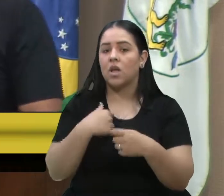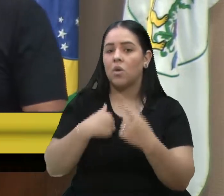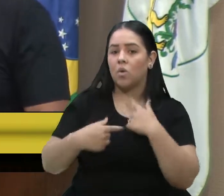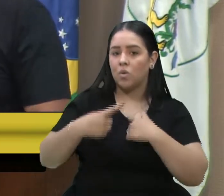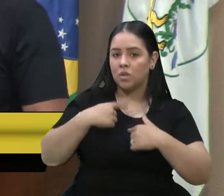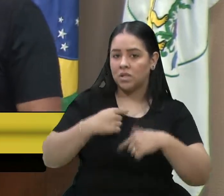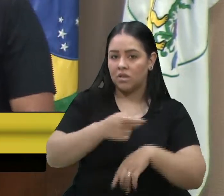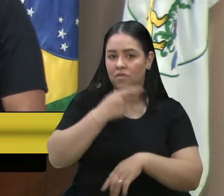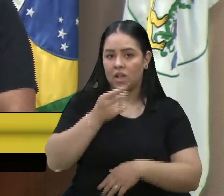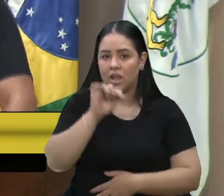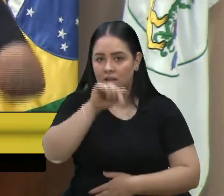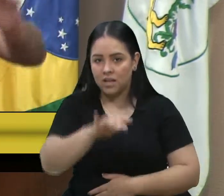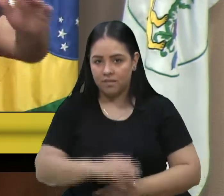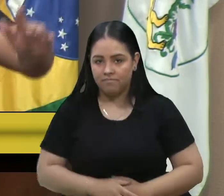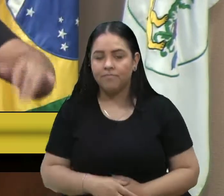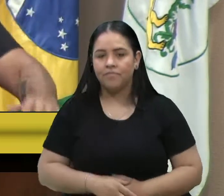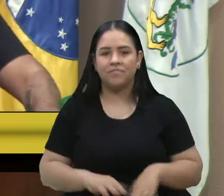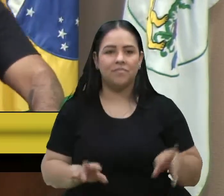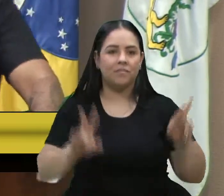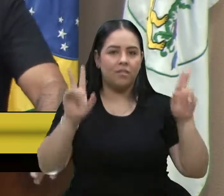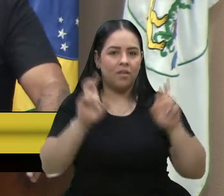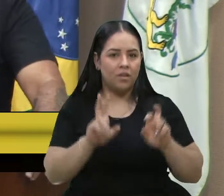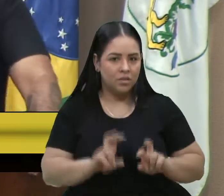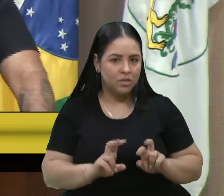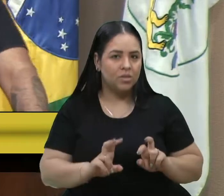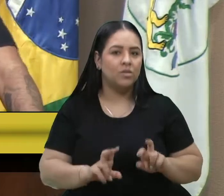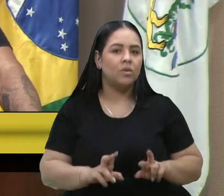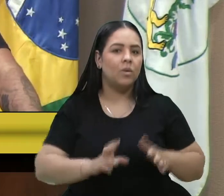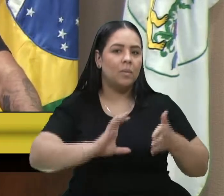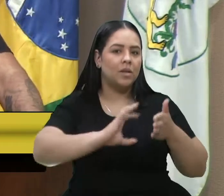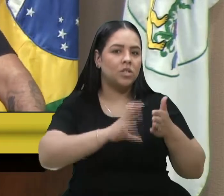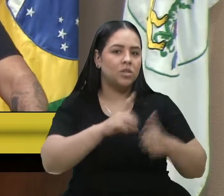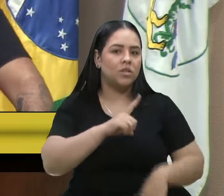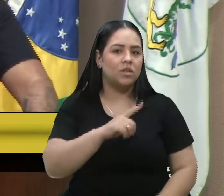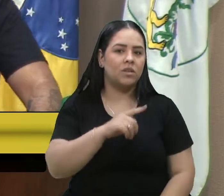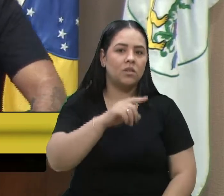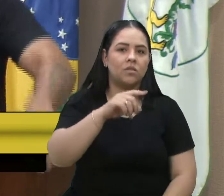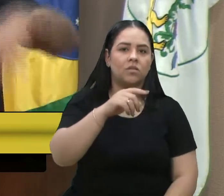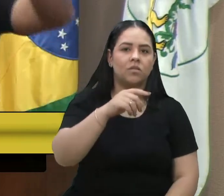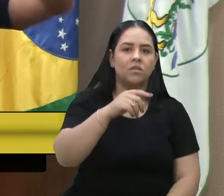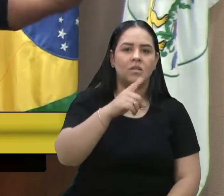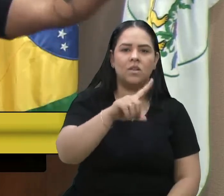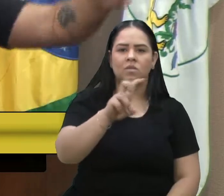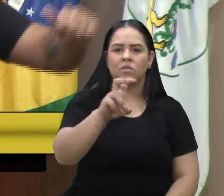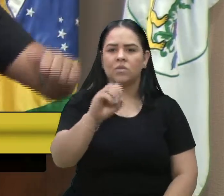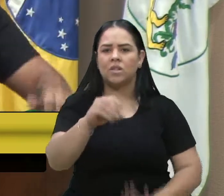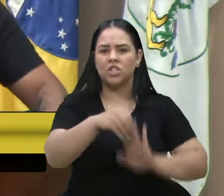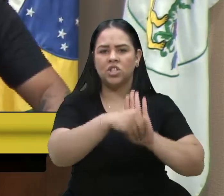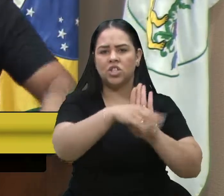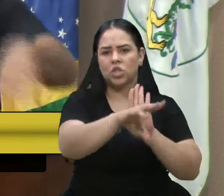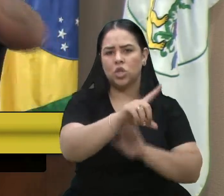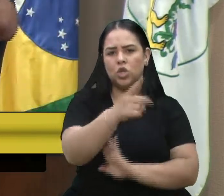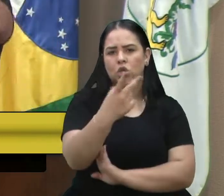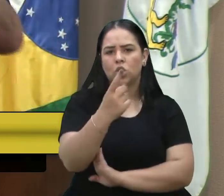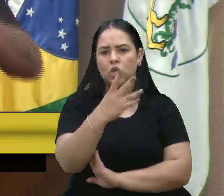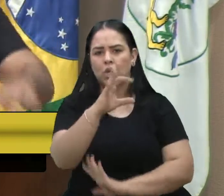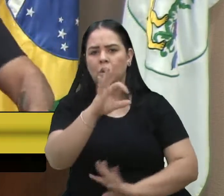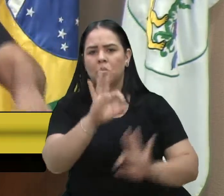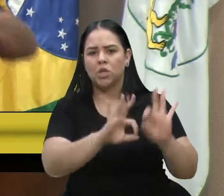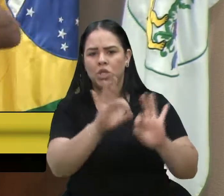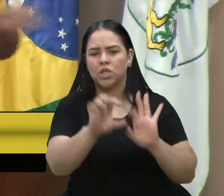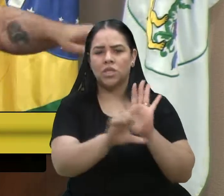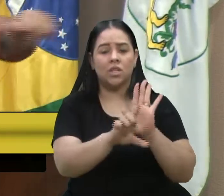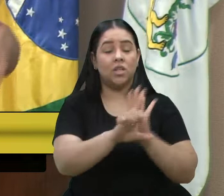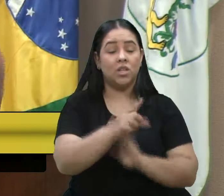destacar essas questões. O nosso mandato fez quase 150 indicações, 12 projetos de lei. Temos